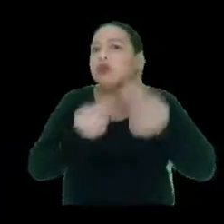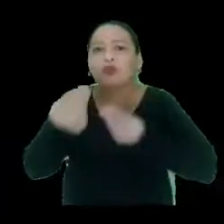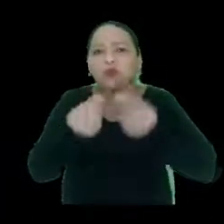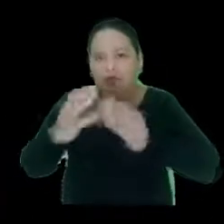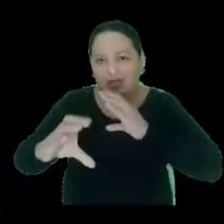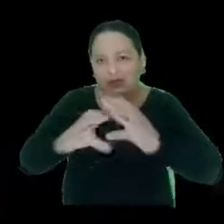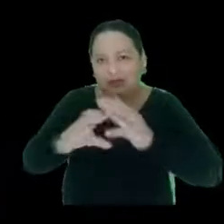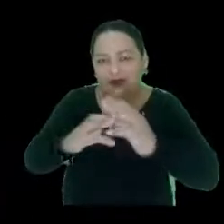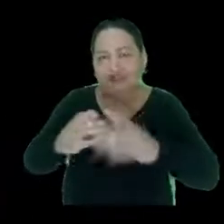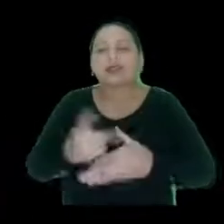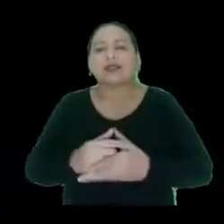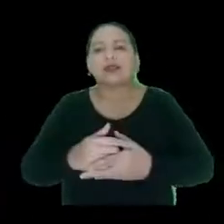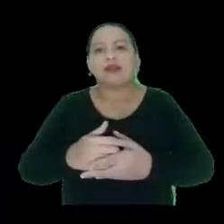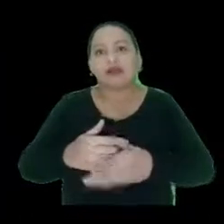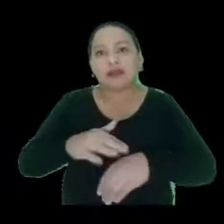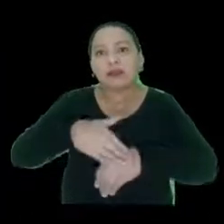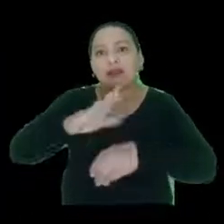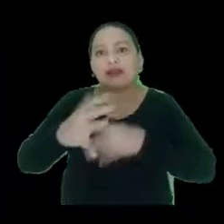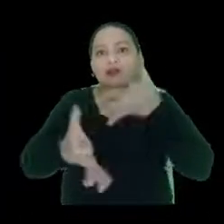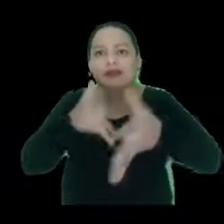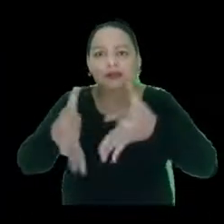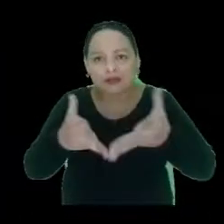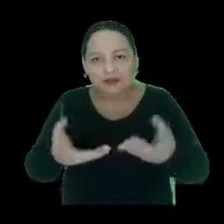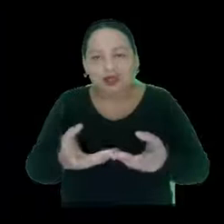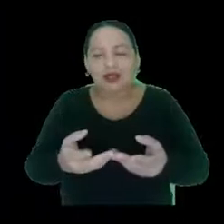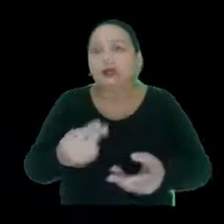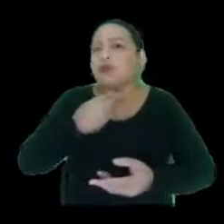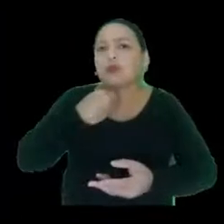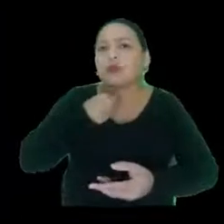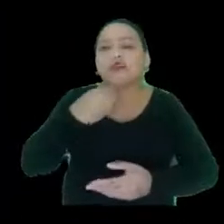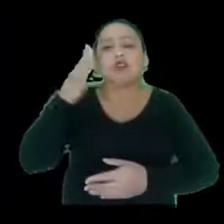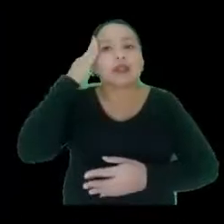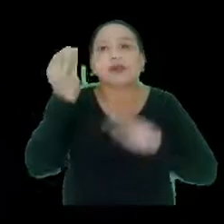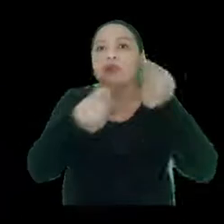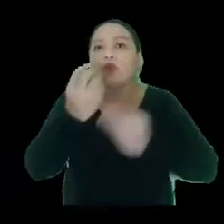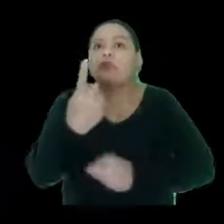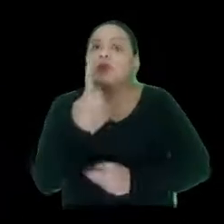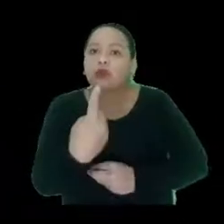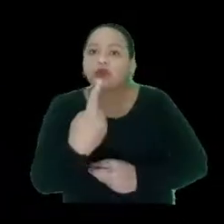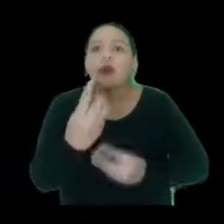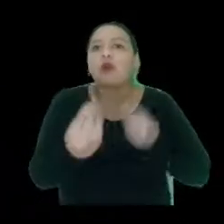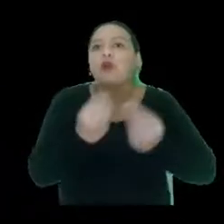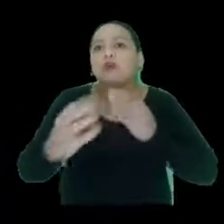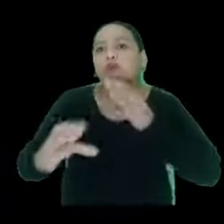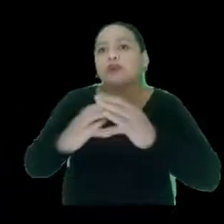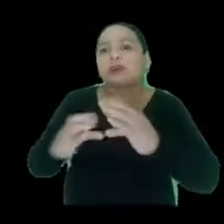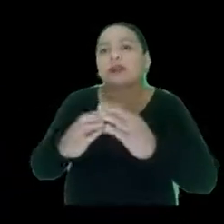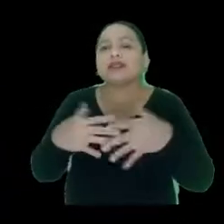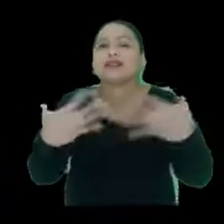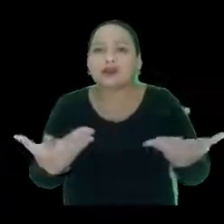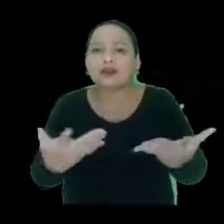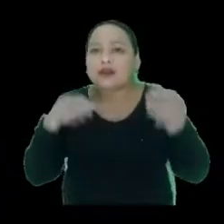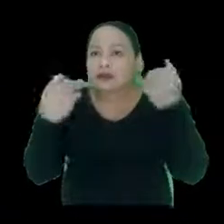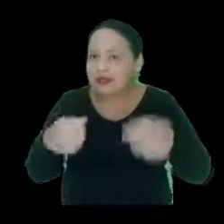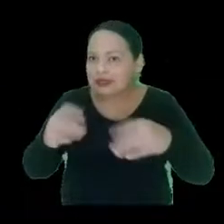outras formas de comunicação para além da língua de sinais. Então, não adianta eu saber uma forma e dizer que eu sou profissional,